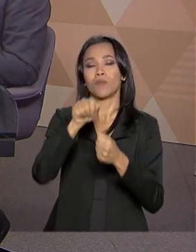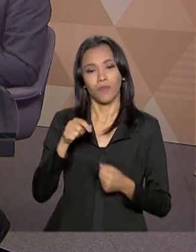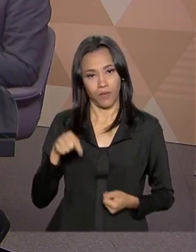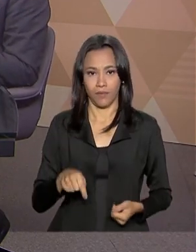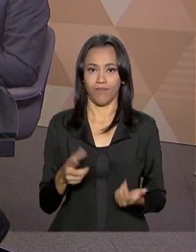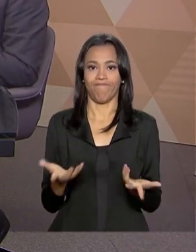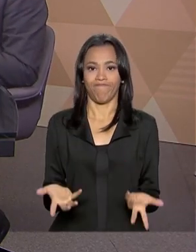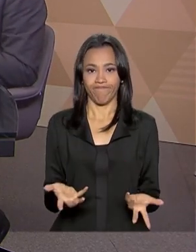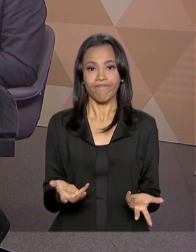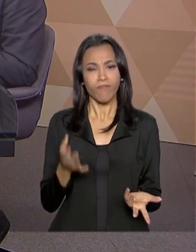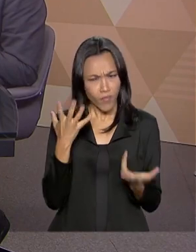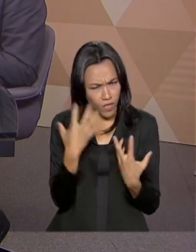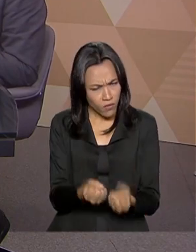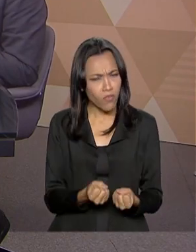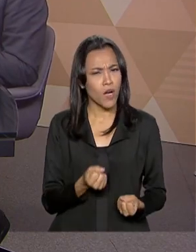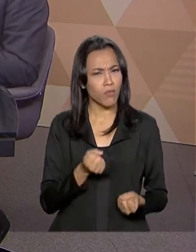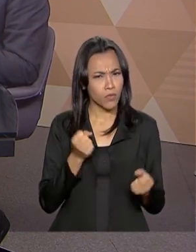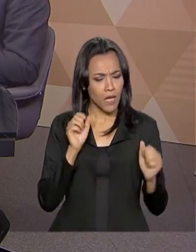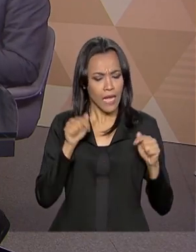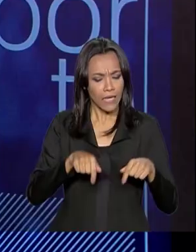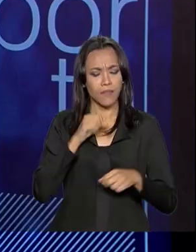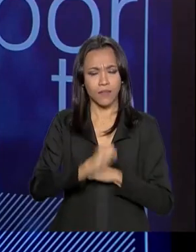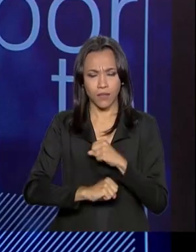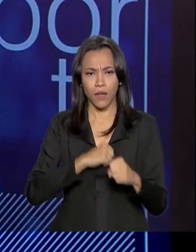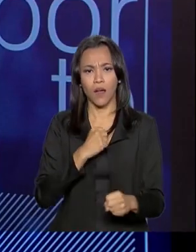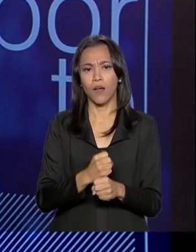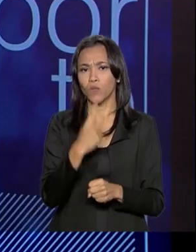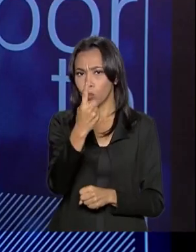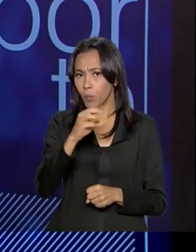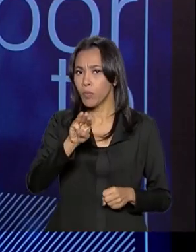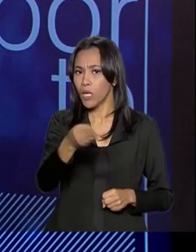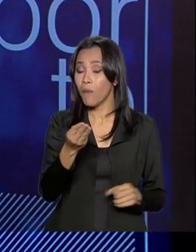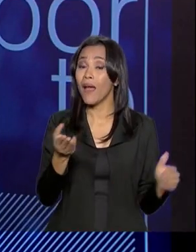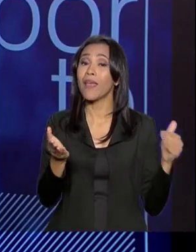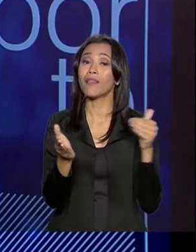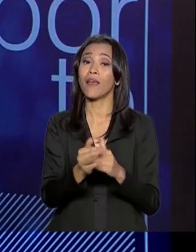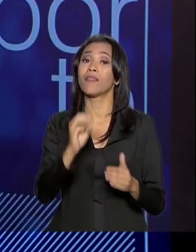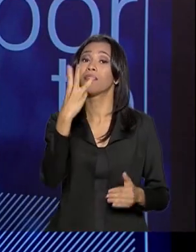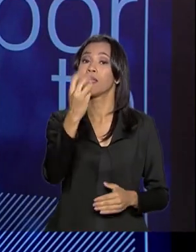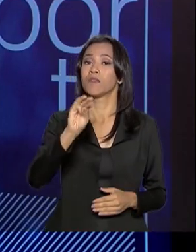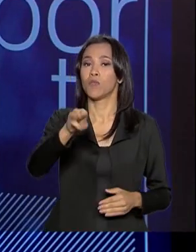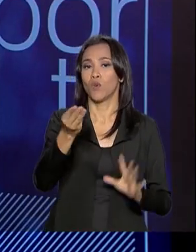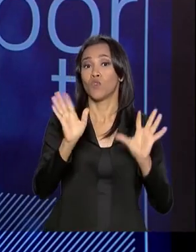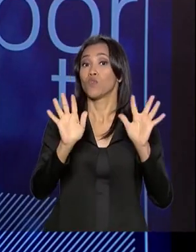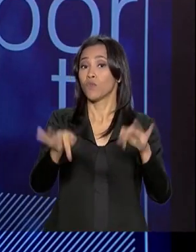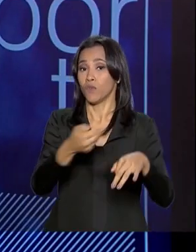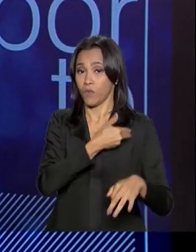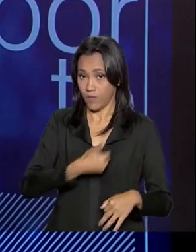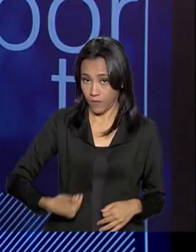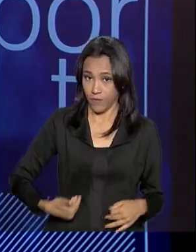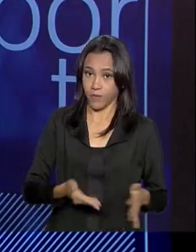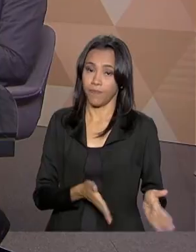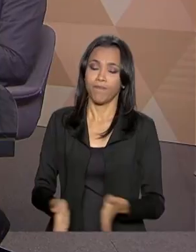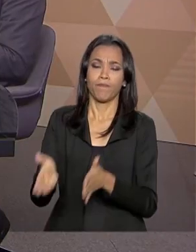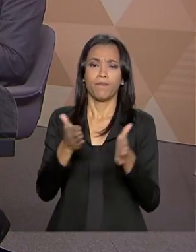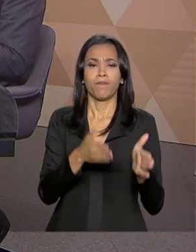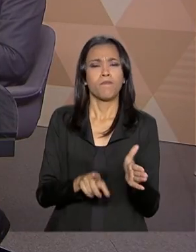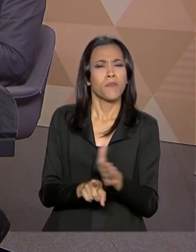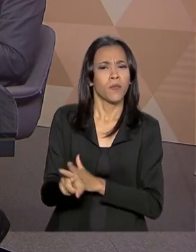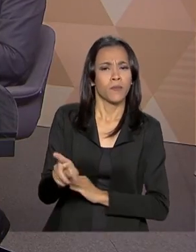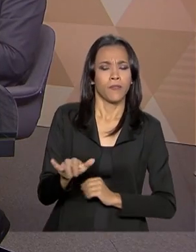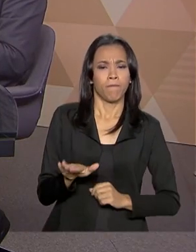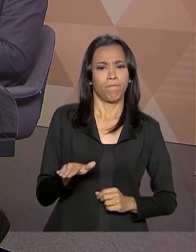E vamos chegar a 1 milhão ainda esse ano. E chegar aos 3 milhões até o final do governo. Agora, ministro,